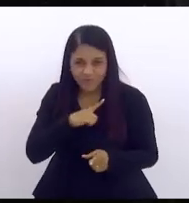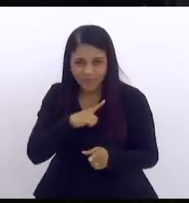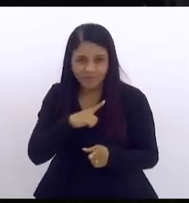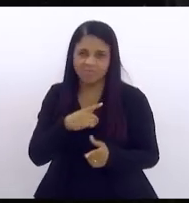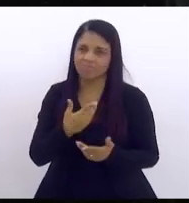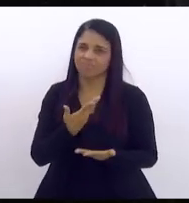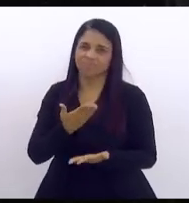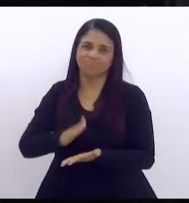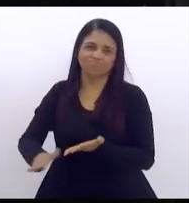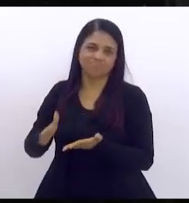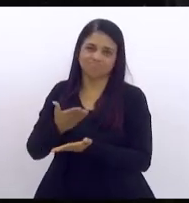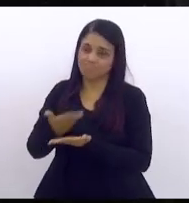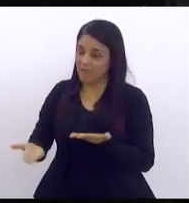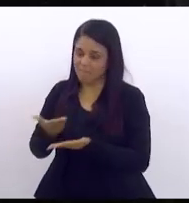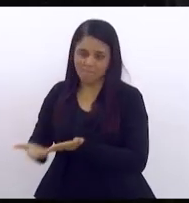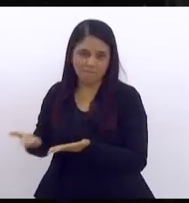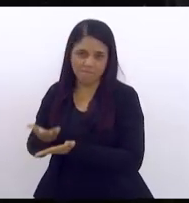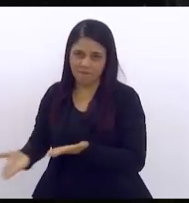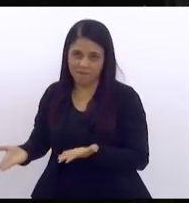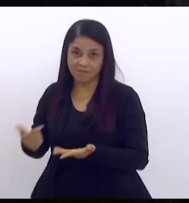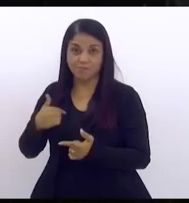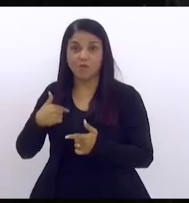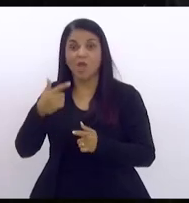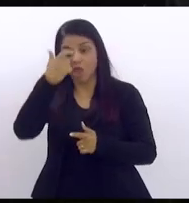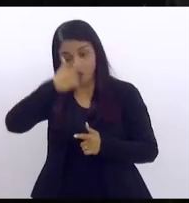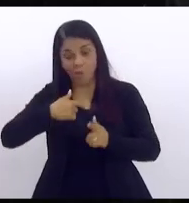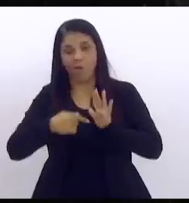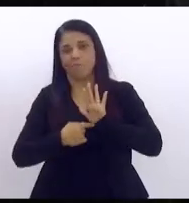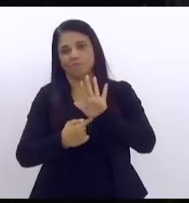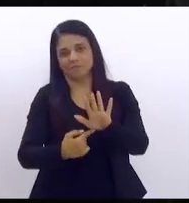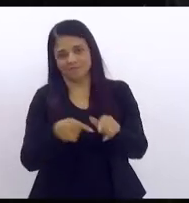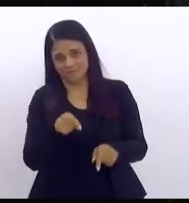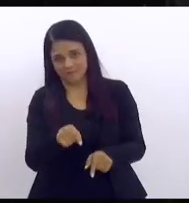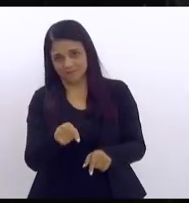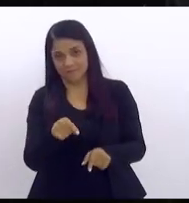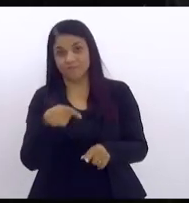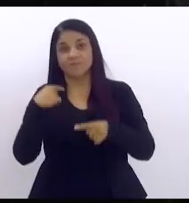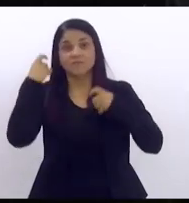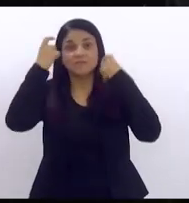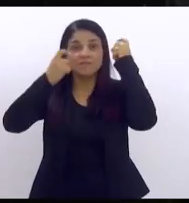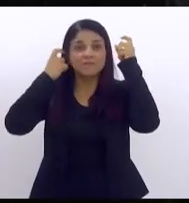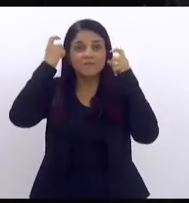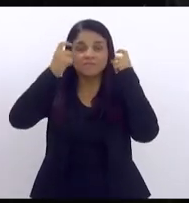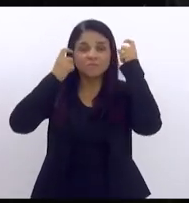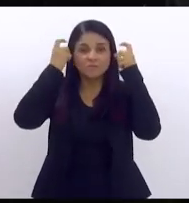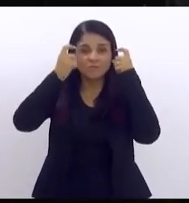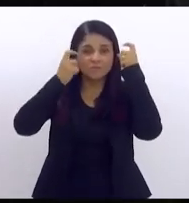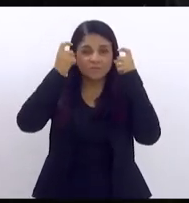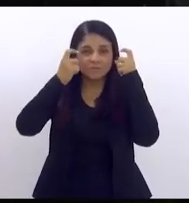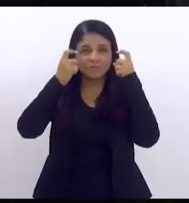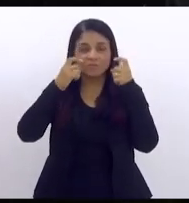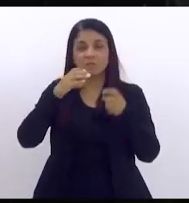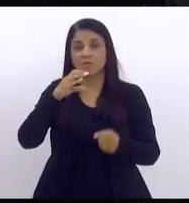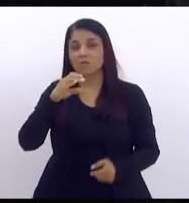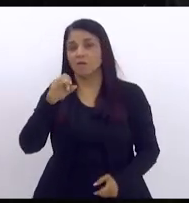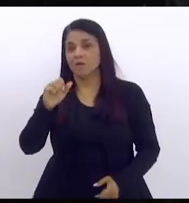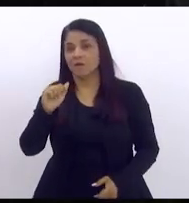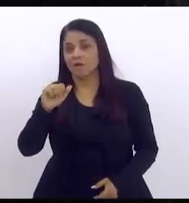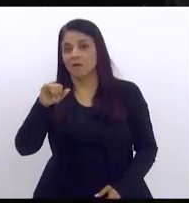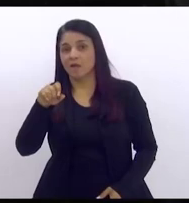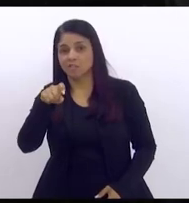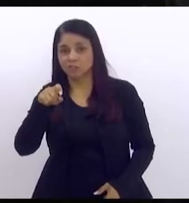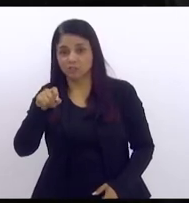quem apresentou fui eu porque eu tenho a preocupação que o caixa do tesouro tenha